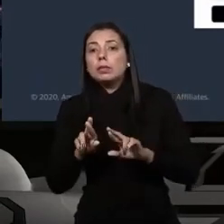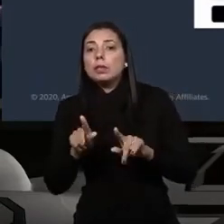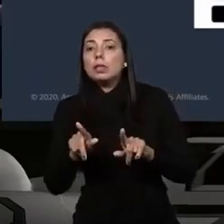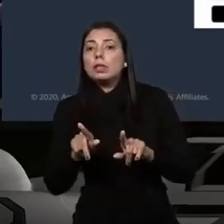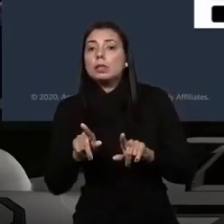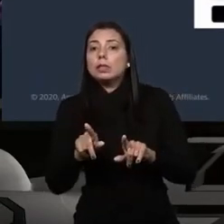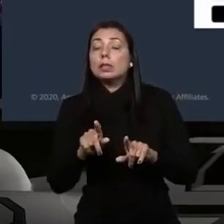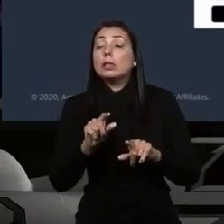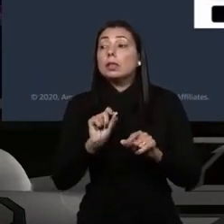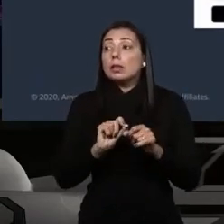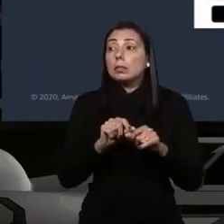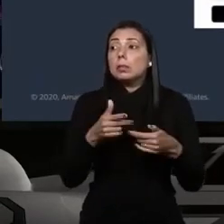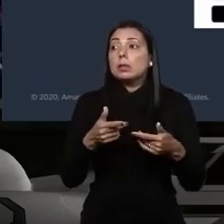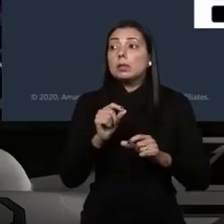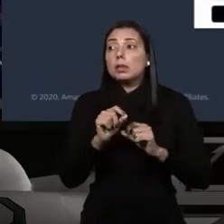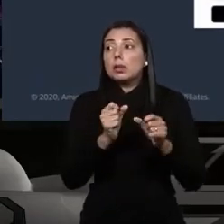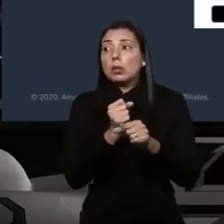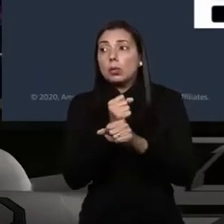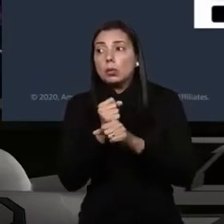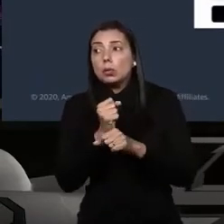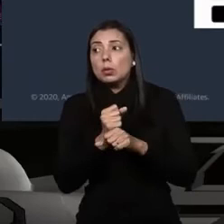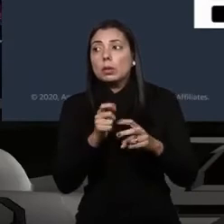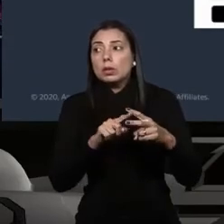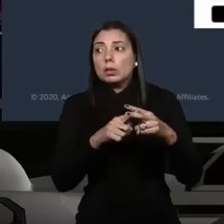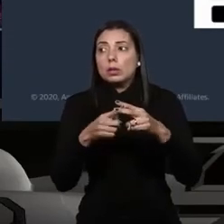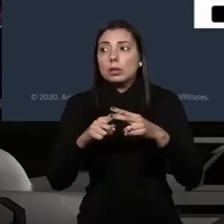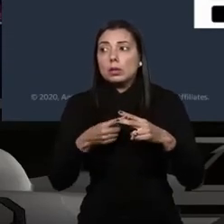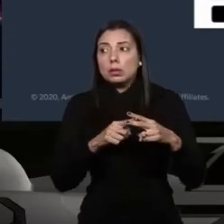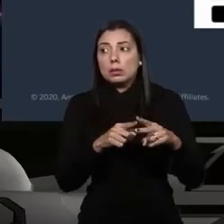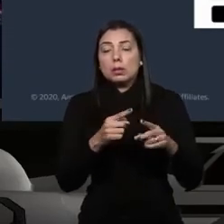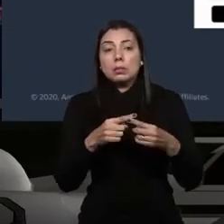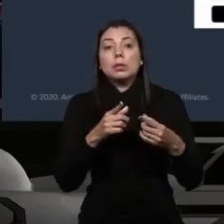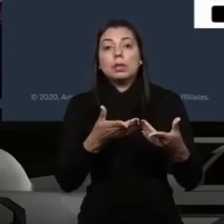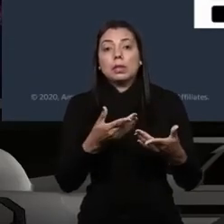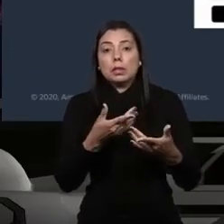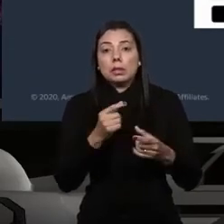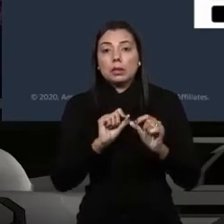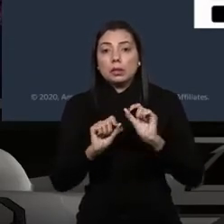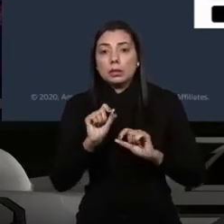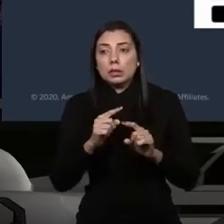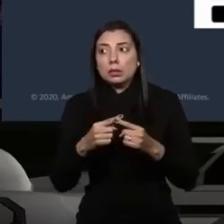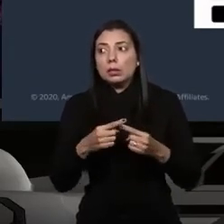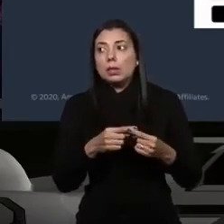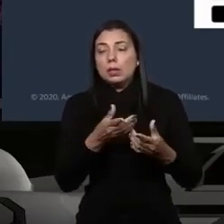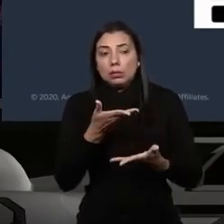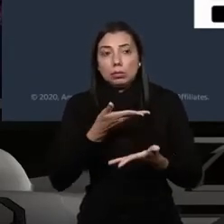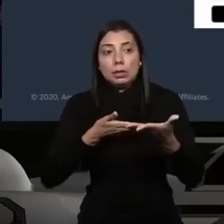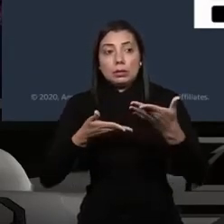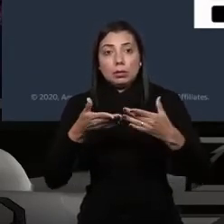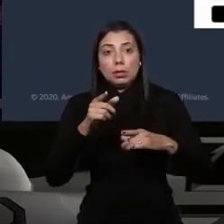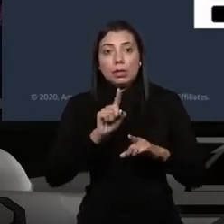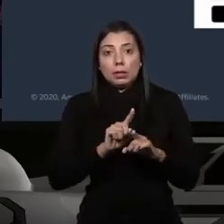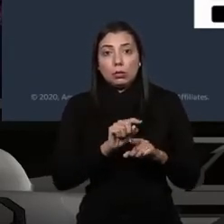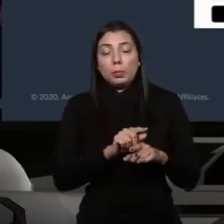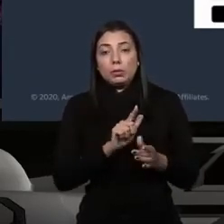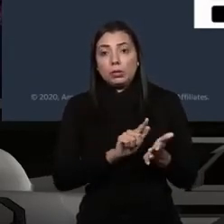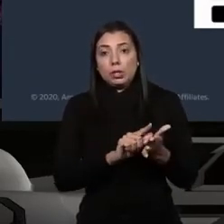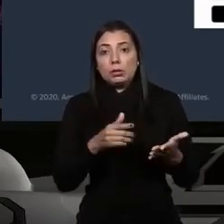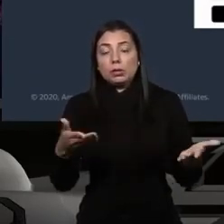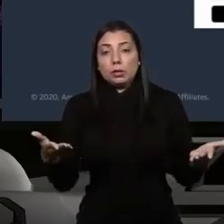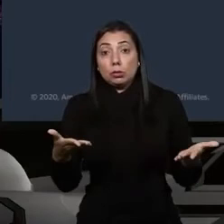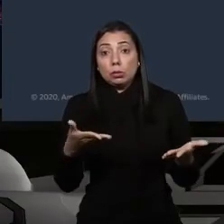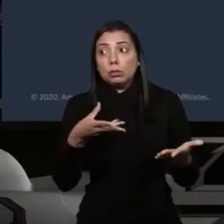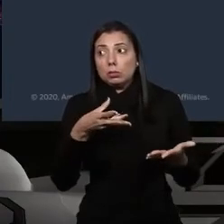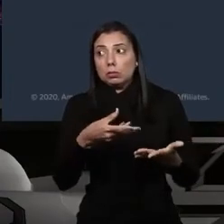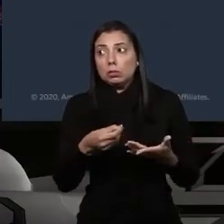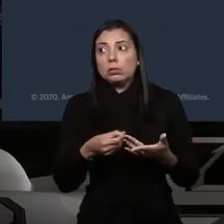Poxa, eu não preciso construir essa máquina aqui dentro do meu órgão. Eu já tenho tudo isso pronto para utilizar.